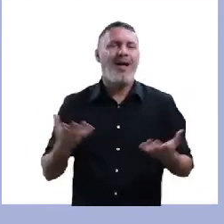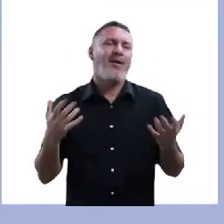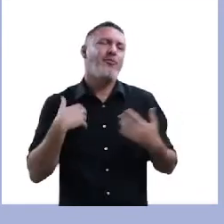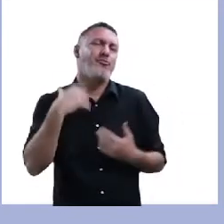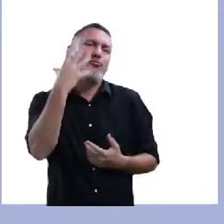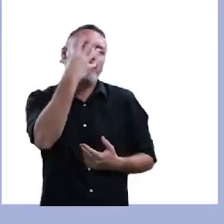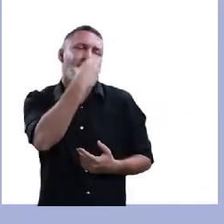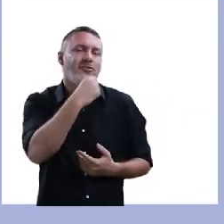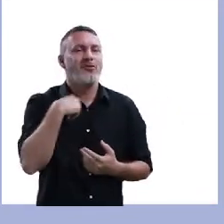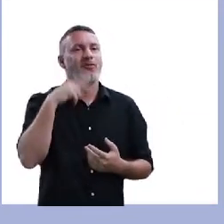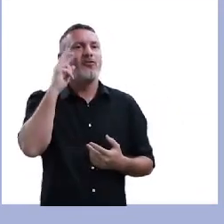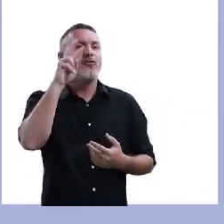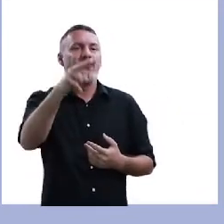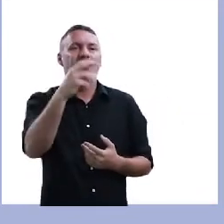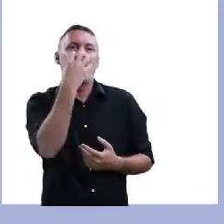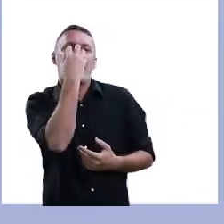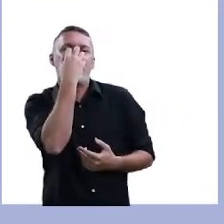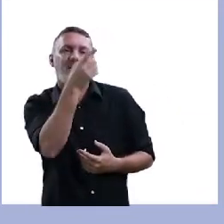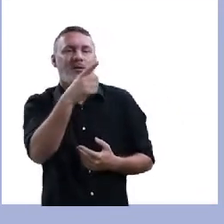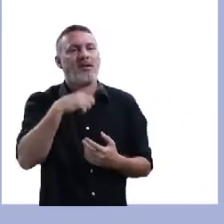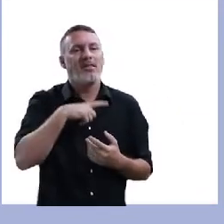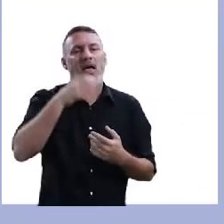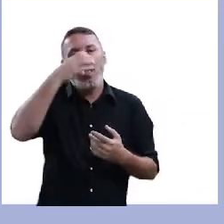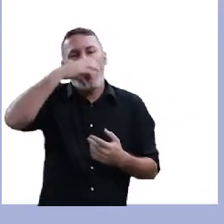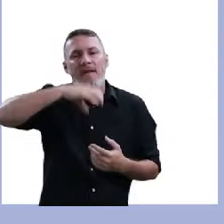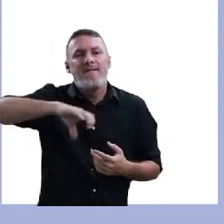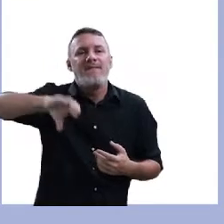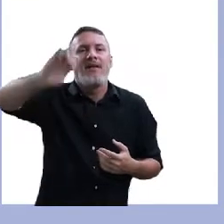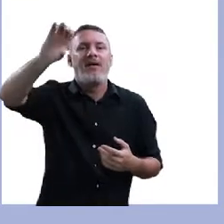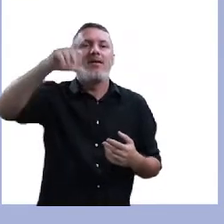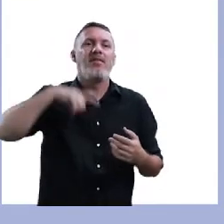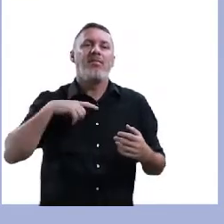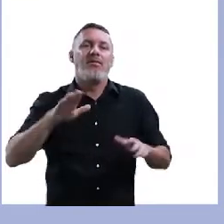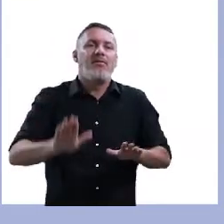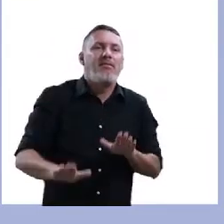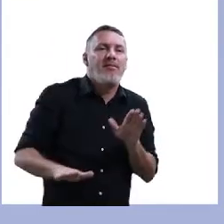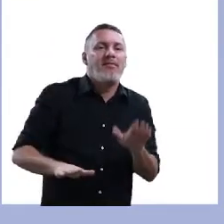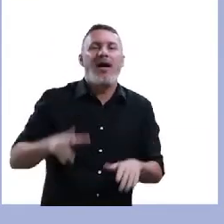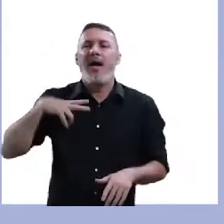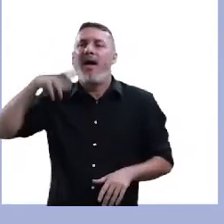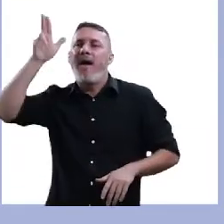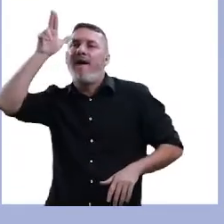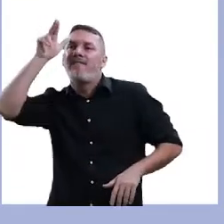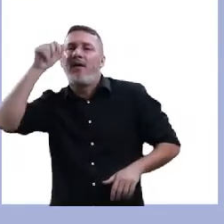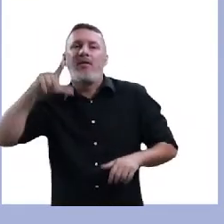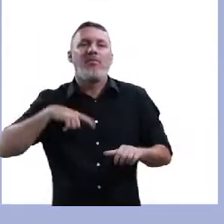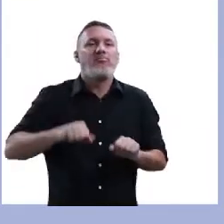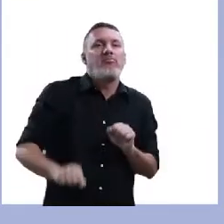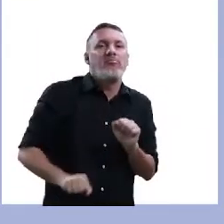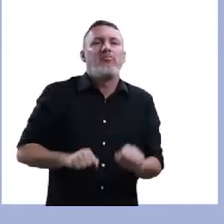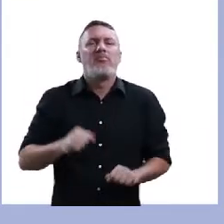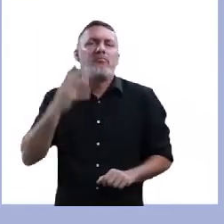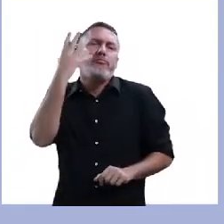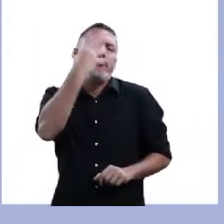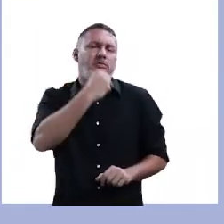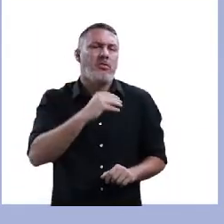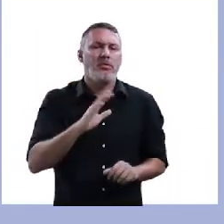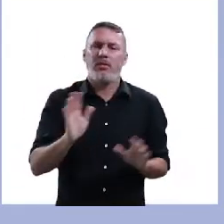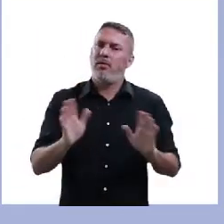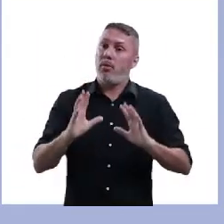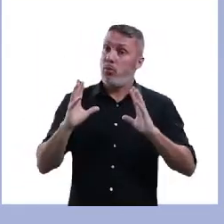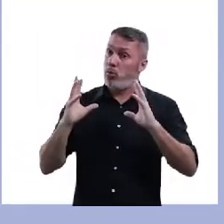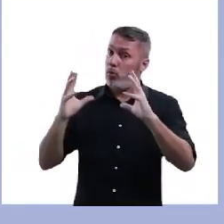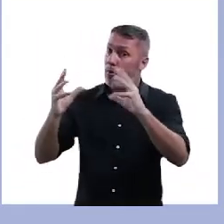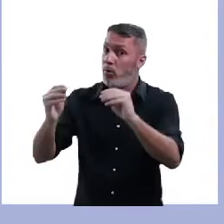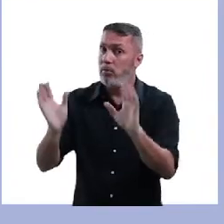Ah, mas eu acho tão bonito quando o elefante lá no círculo levanta a pata, eu acho tão bonito quando o cavalo, mas será que, não estou falando que